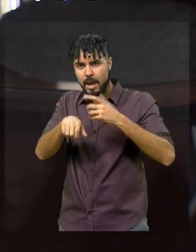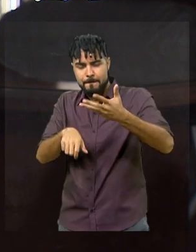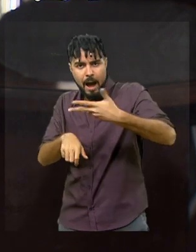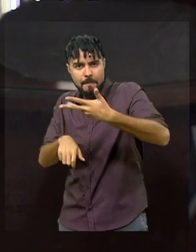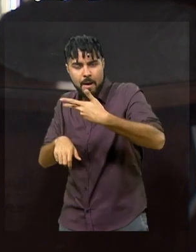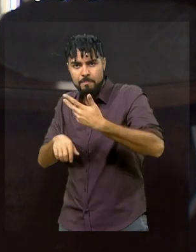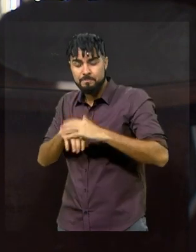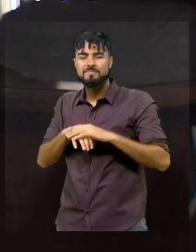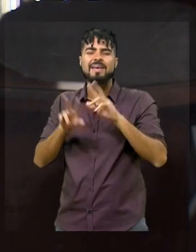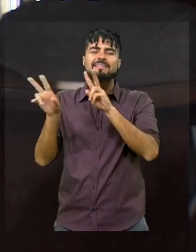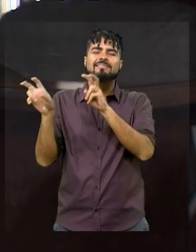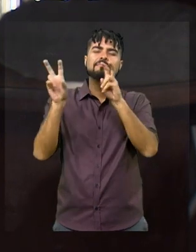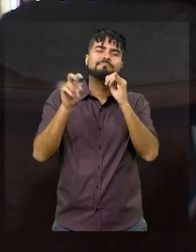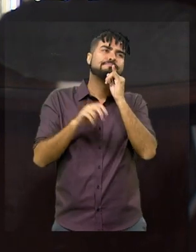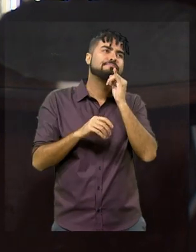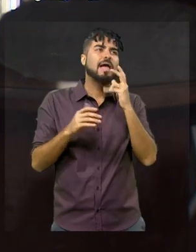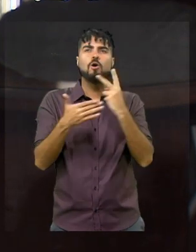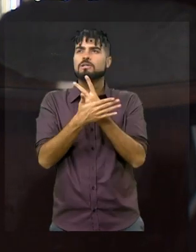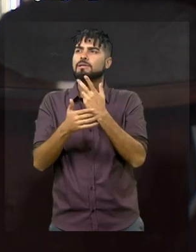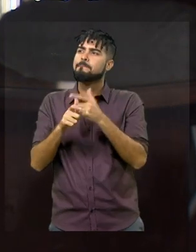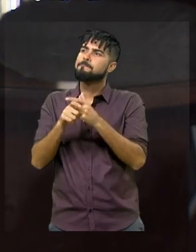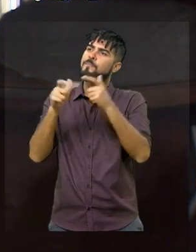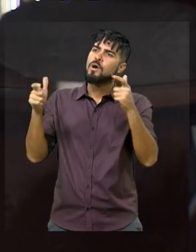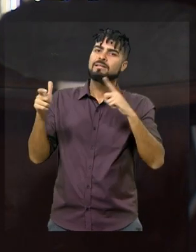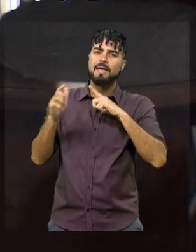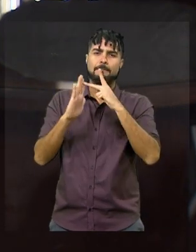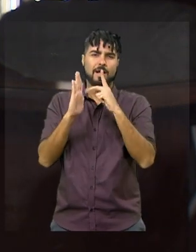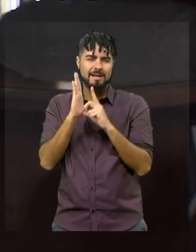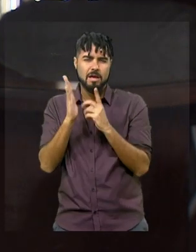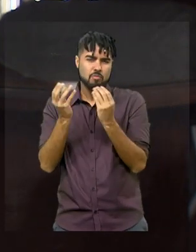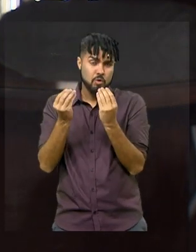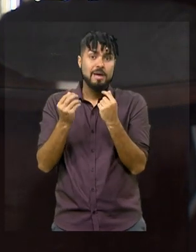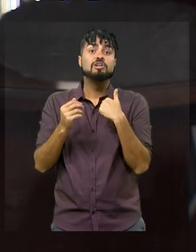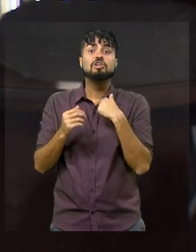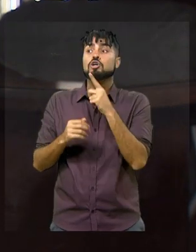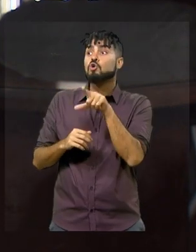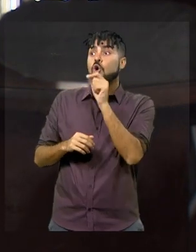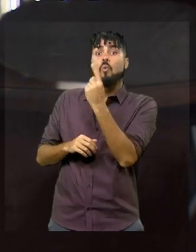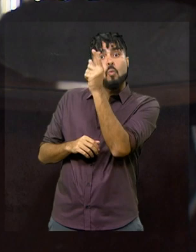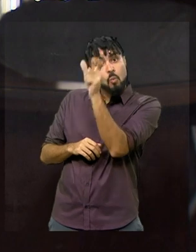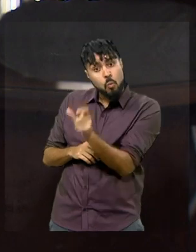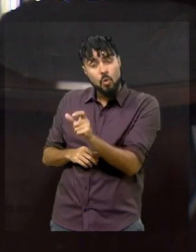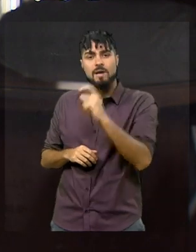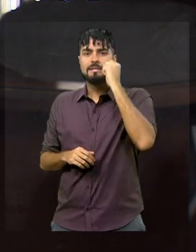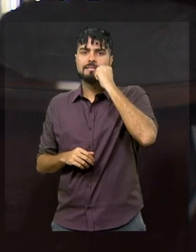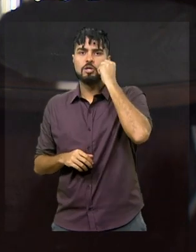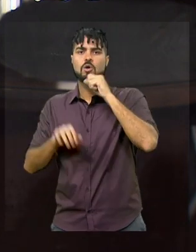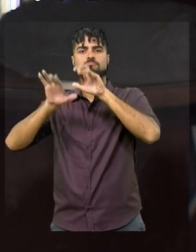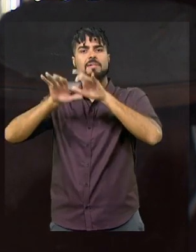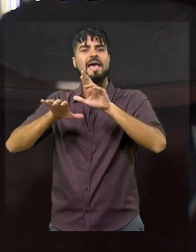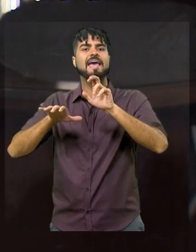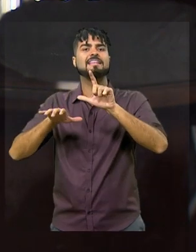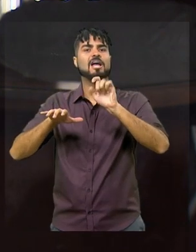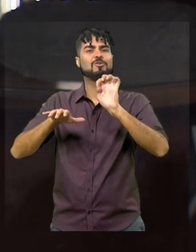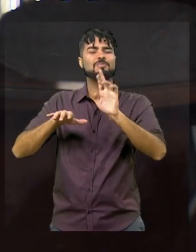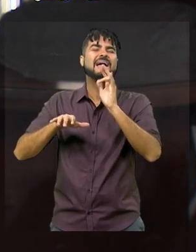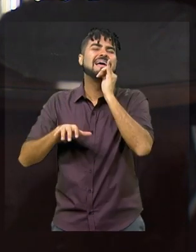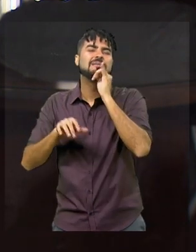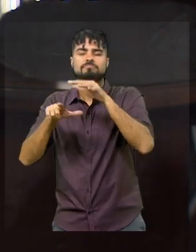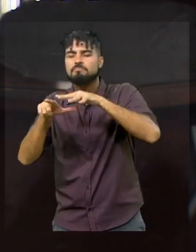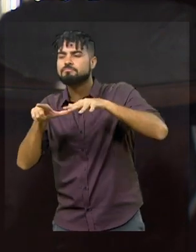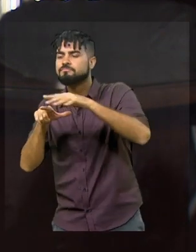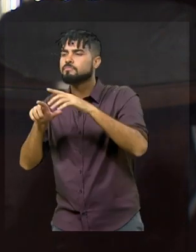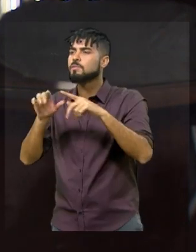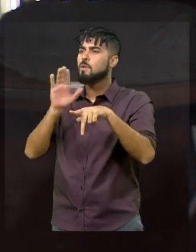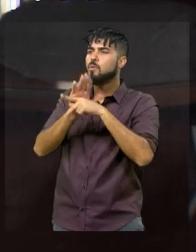recorrentes, são temas que a gente sabe que tem muitos, e designou um único senador como relator. Por exemplo, toda a parte